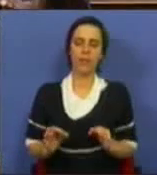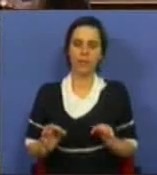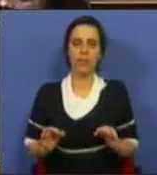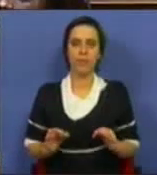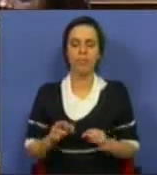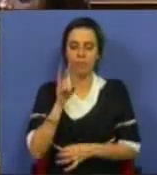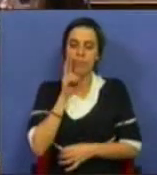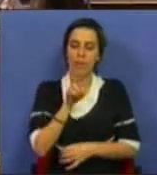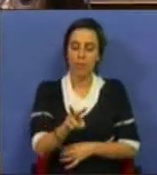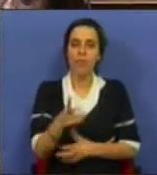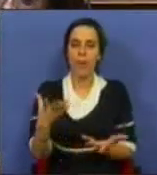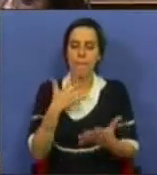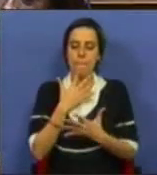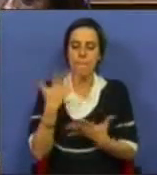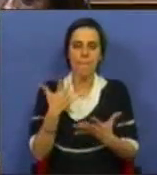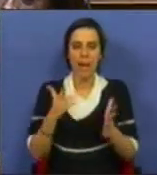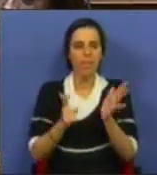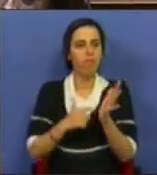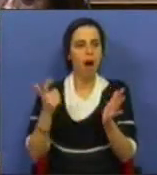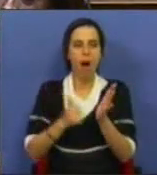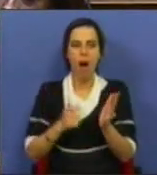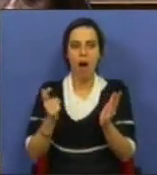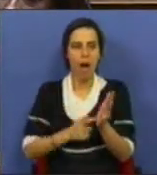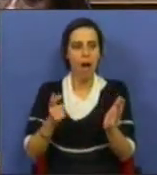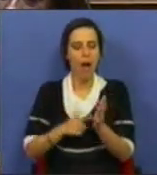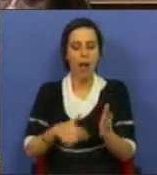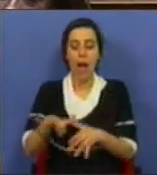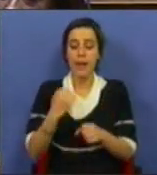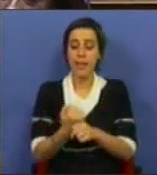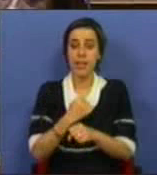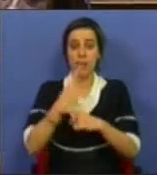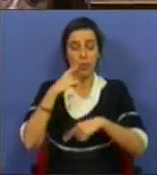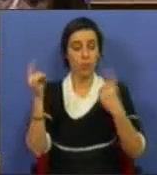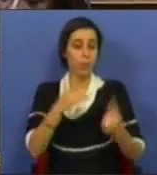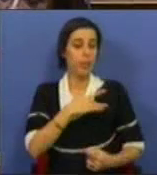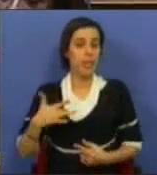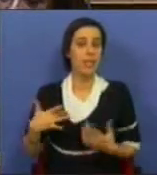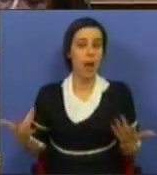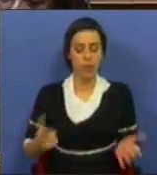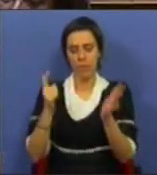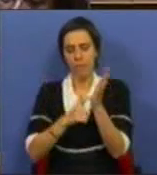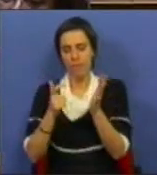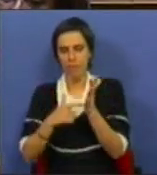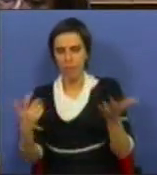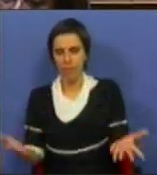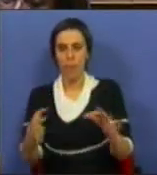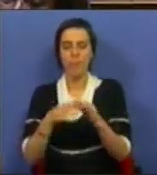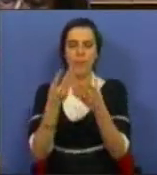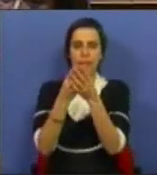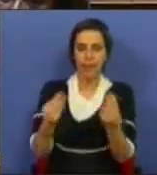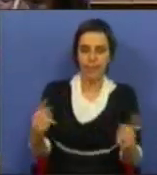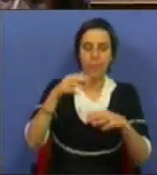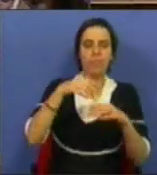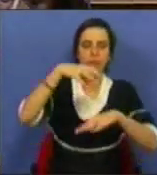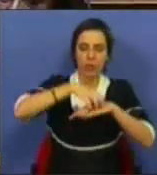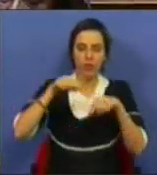observam as maiores carências na área dos serviços públicos de saúde. Carências em termos de equipamentos